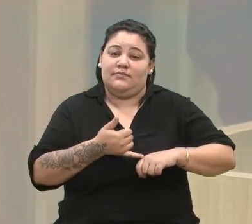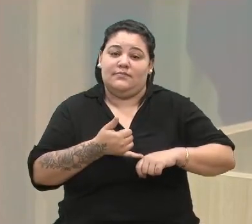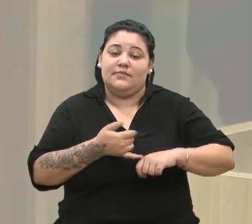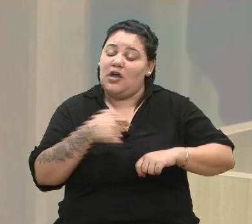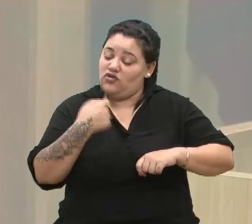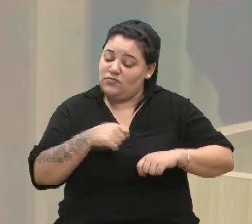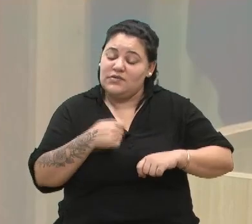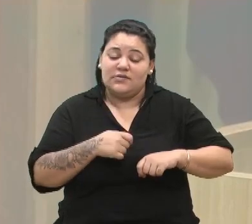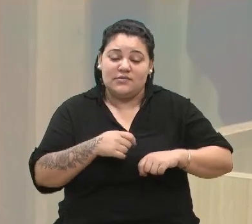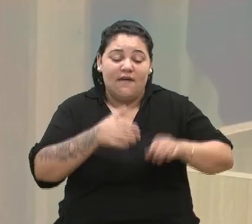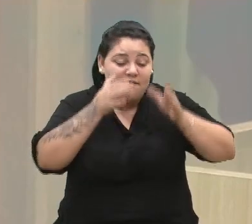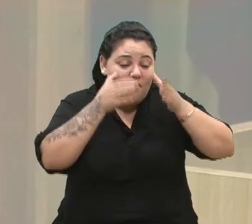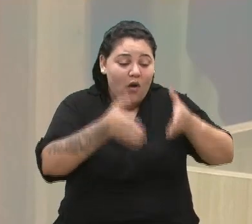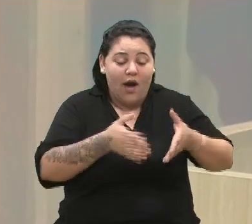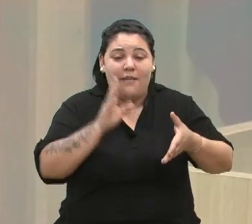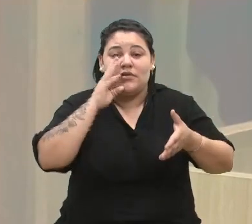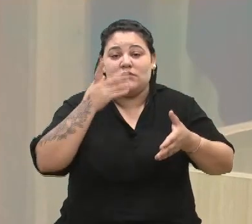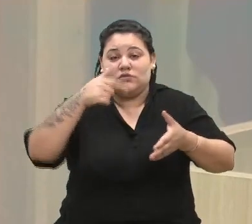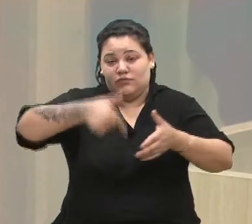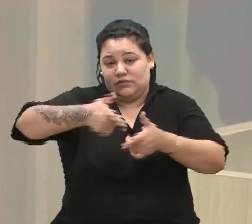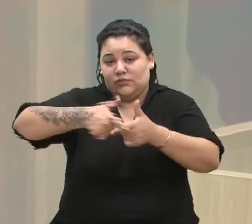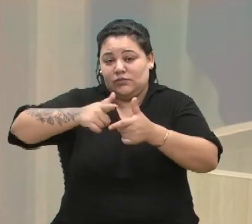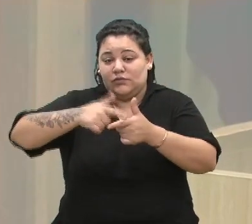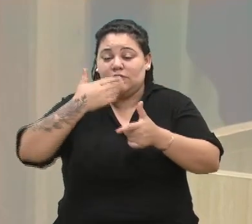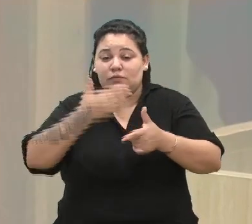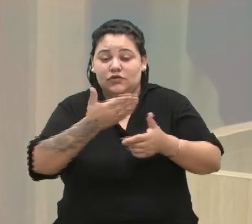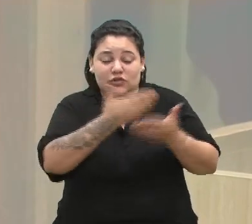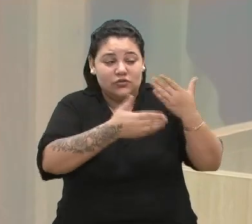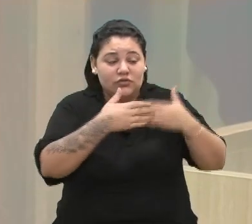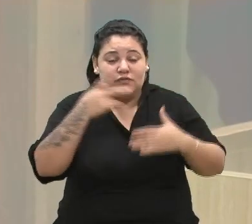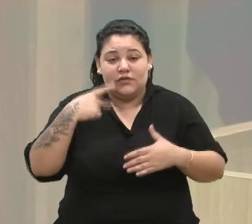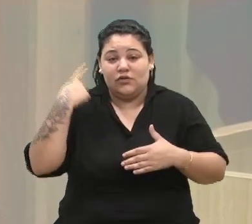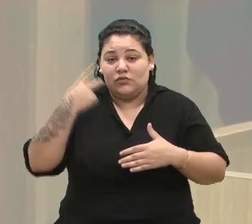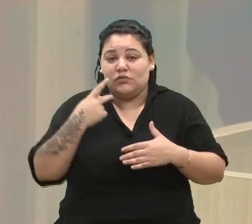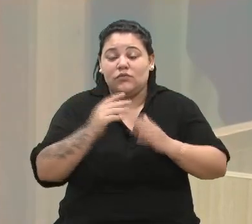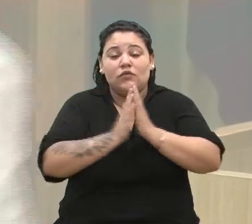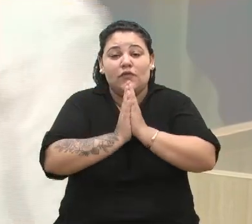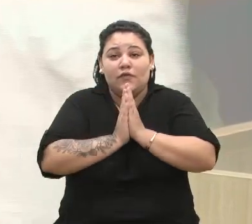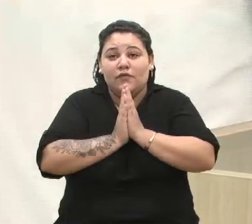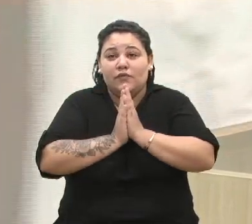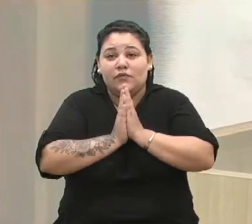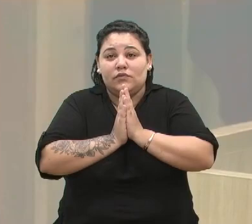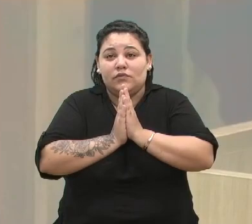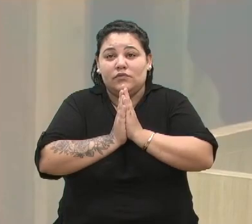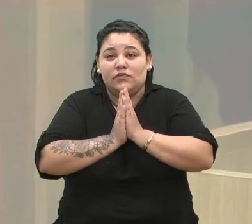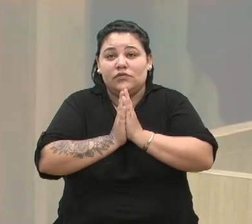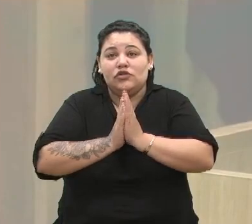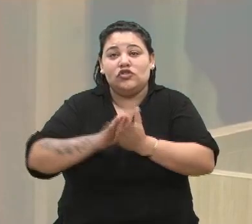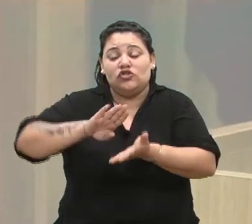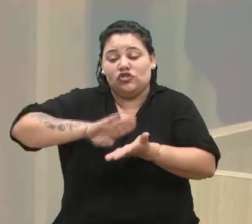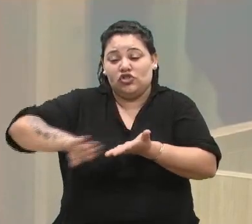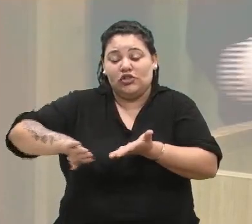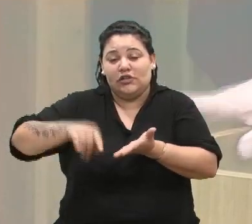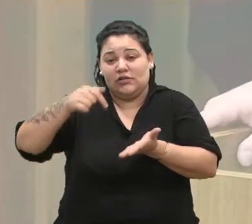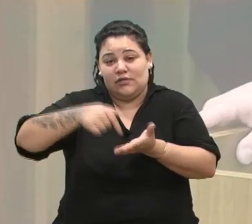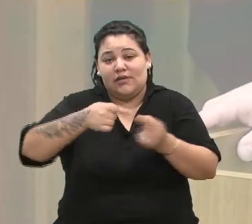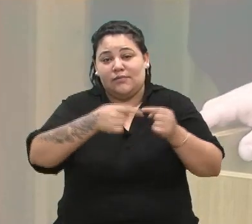E aqui eu peço para os nobres pares que, por gentileza, derrubem essa